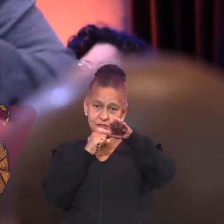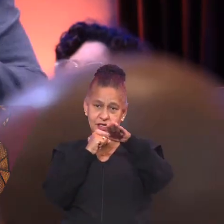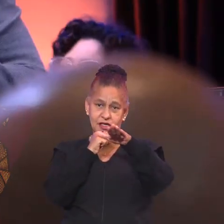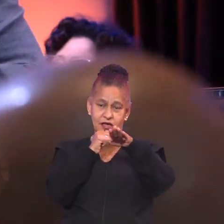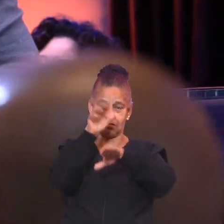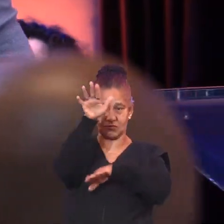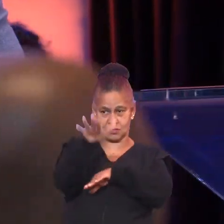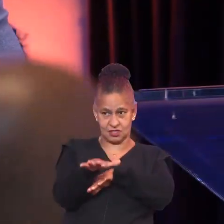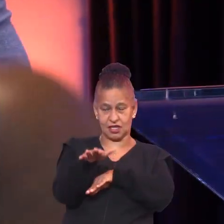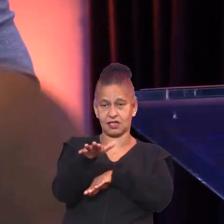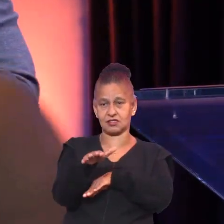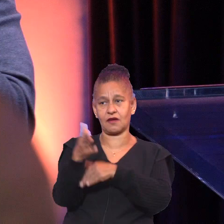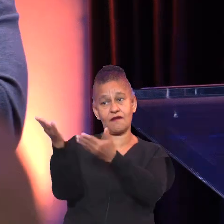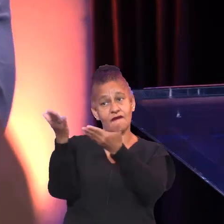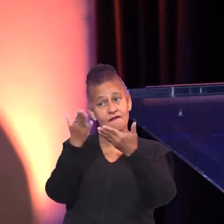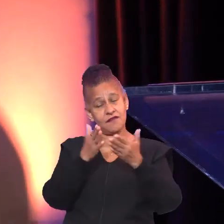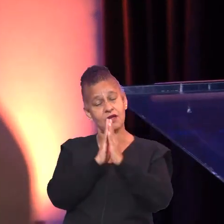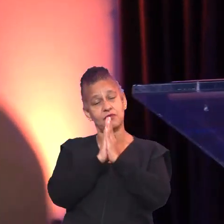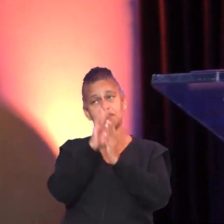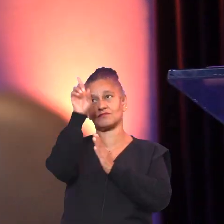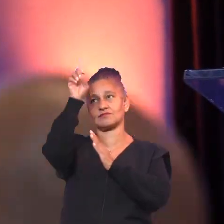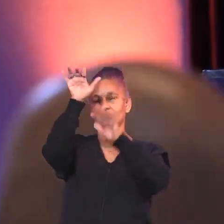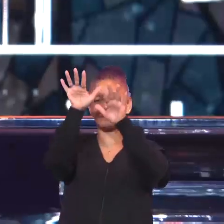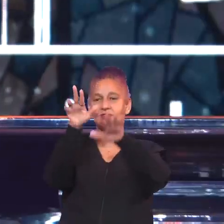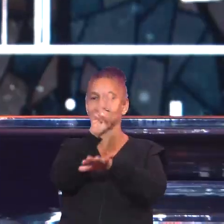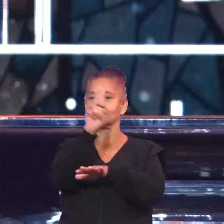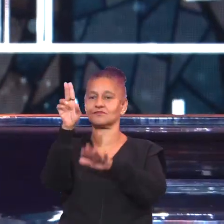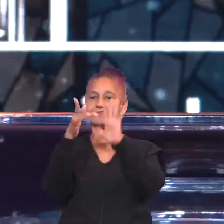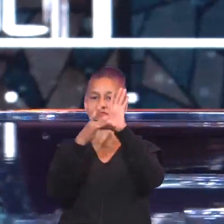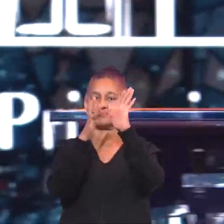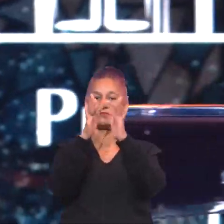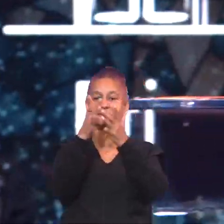deixe de reunir Junto aqui Que Deus te abençoe Em nome de Jesus